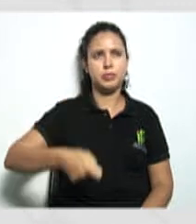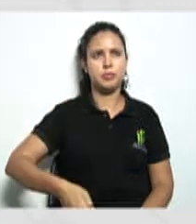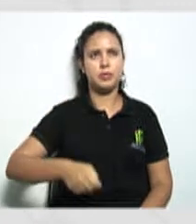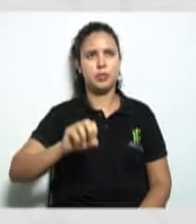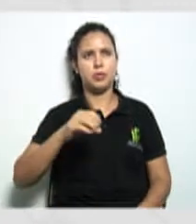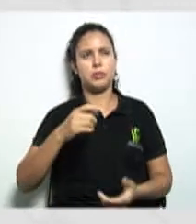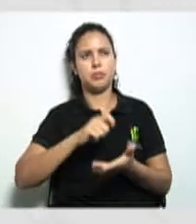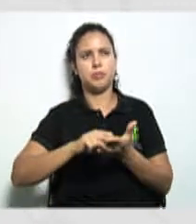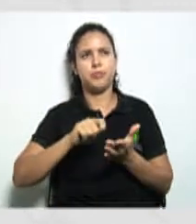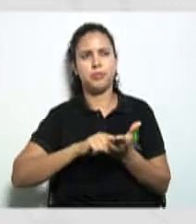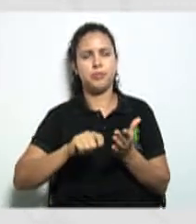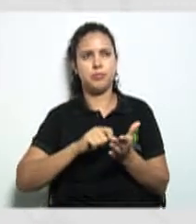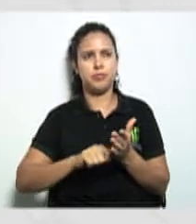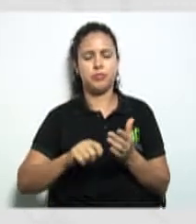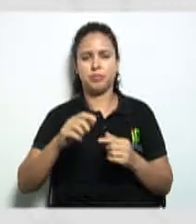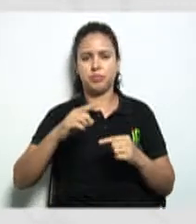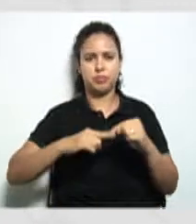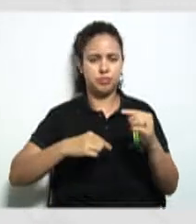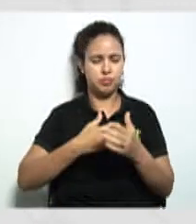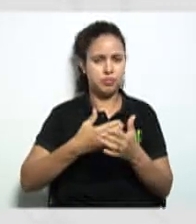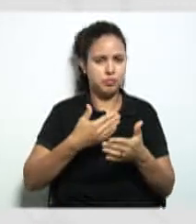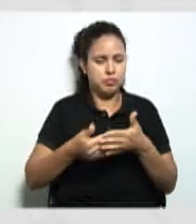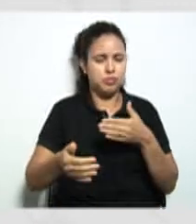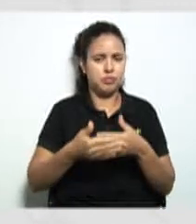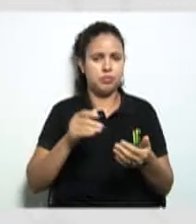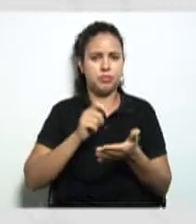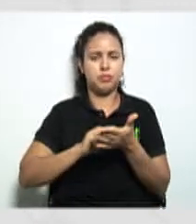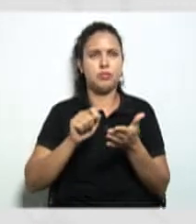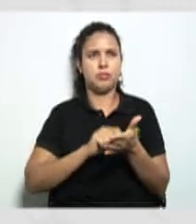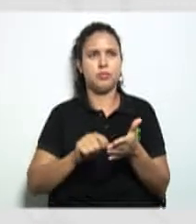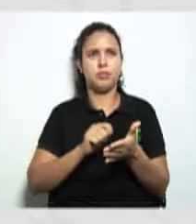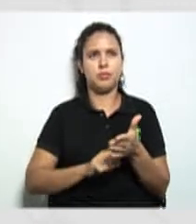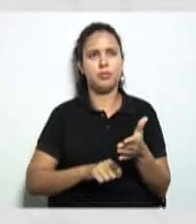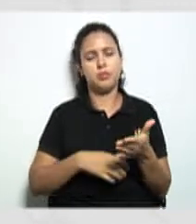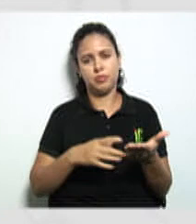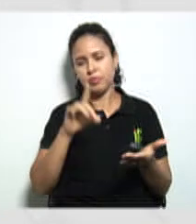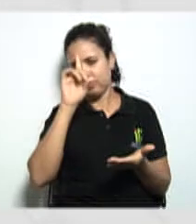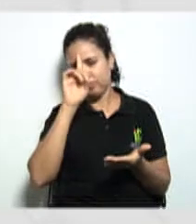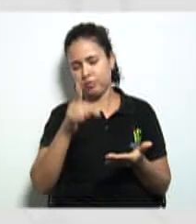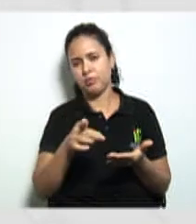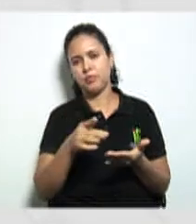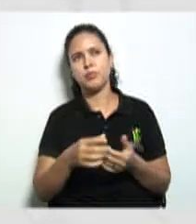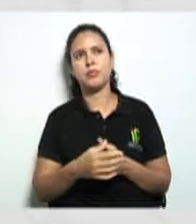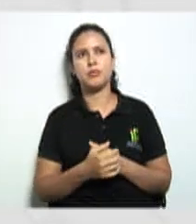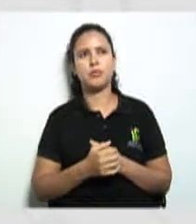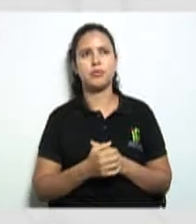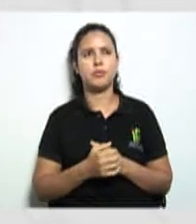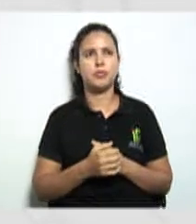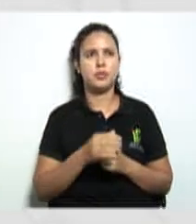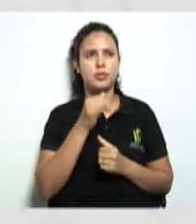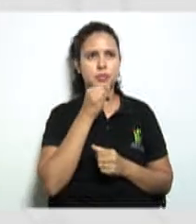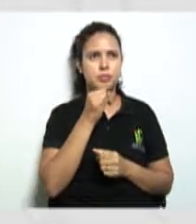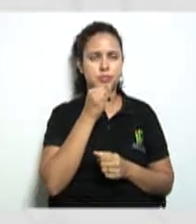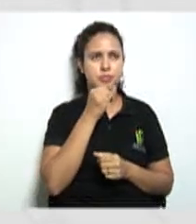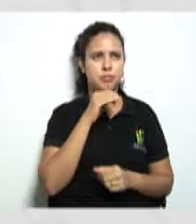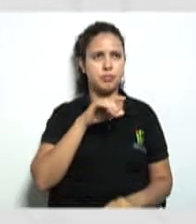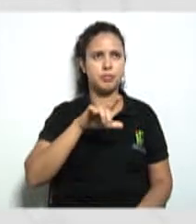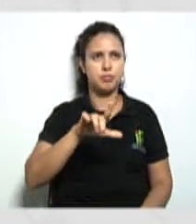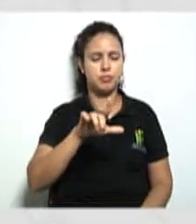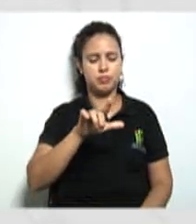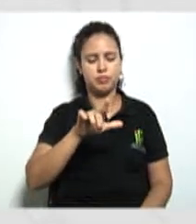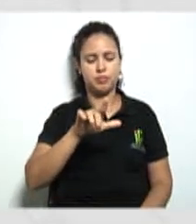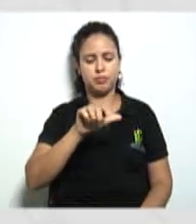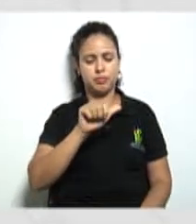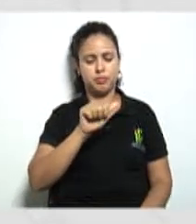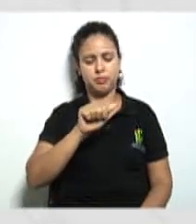prescrever alguma coisa por escrito ou seja ordenar aqui também exemplo lavrar uma lei